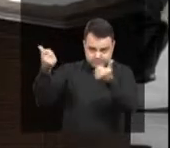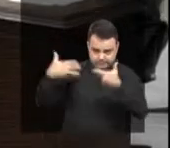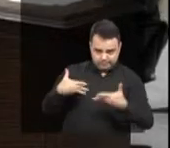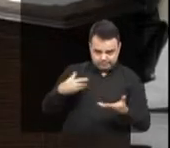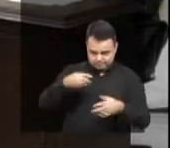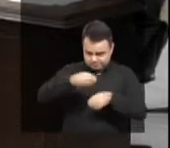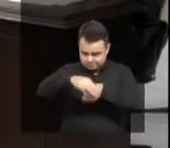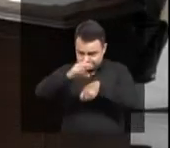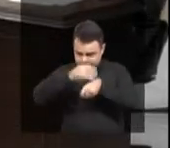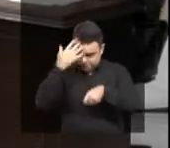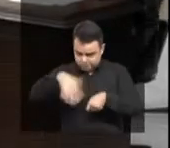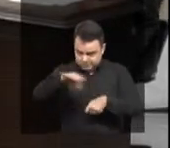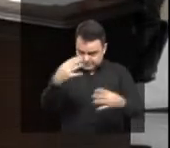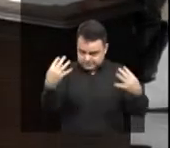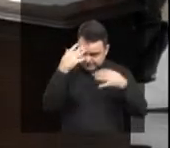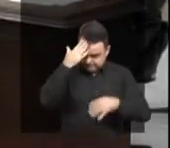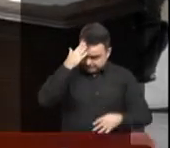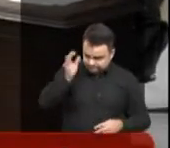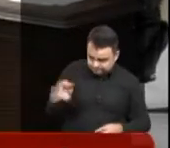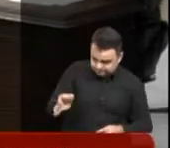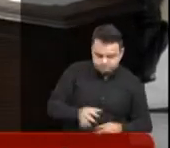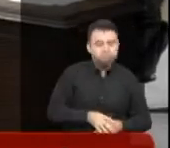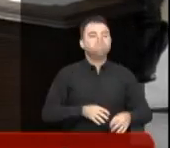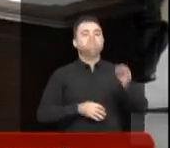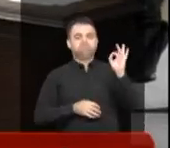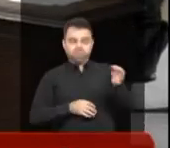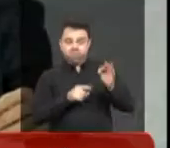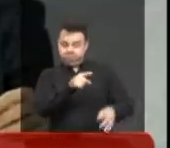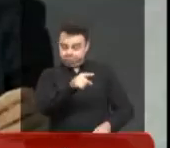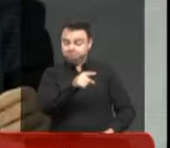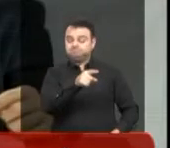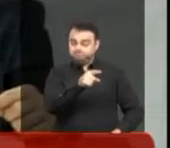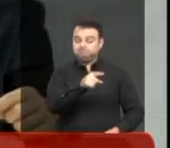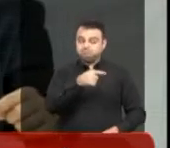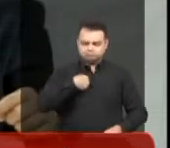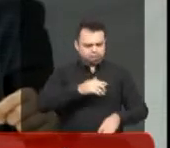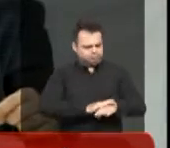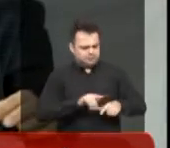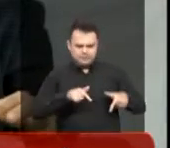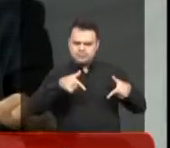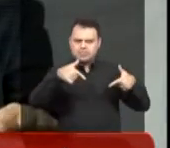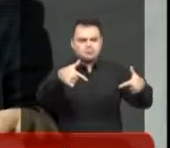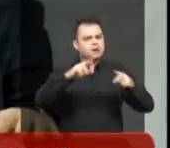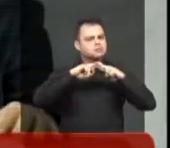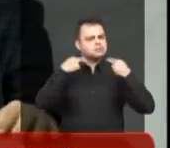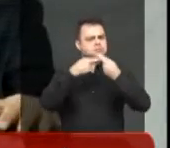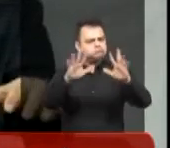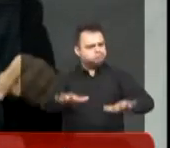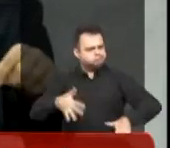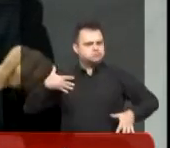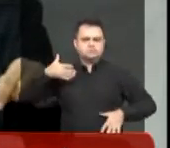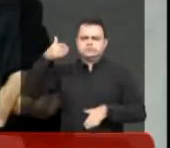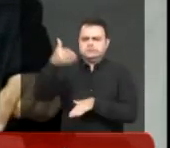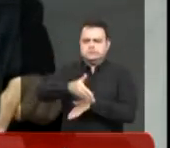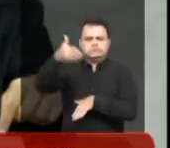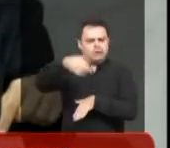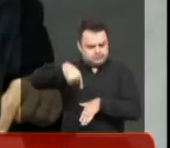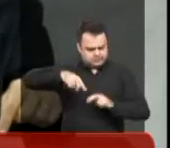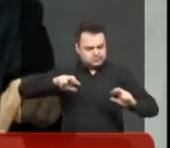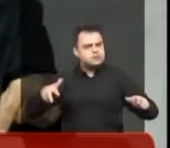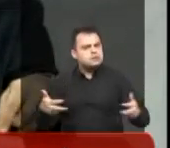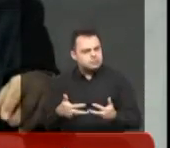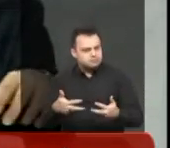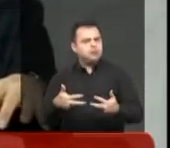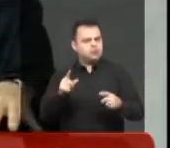telespectador? Vamos foi bom você lembrar disso, e você falou uma coisa importante. Eu fui muito atuante, eu participei das audiências públicas realizadas